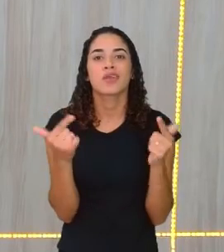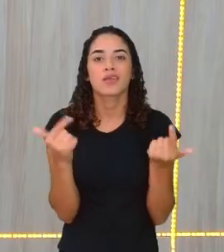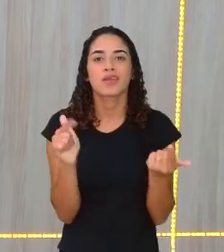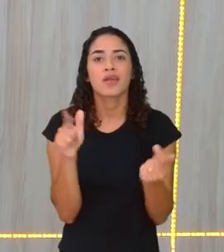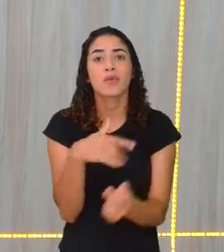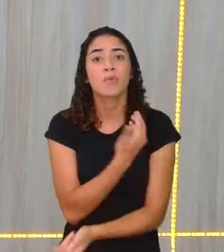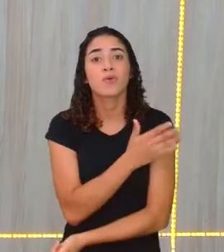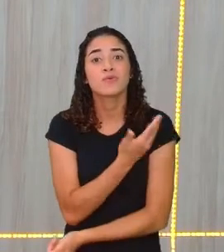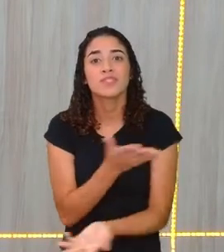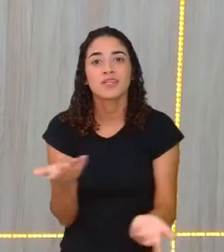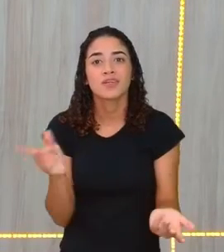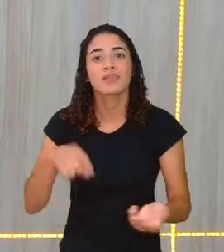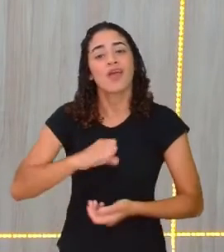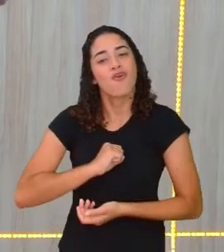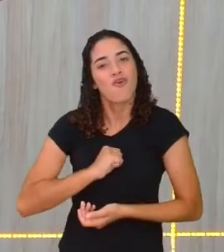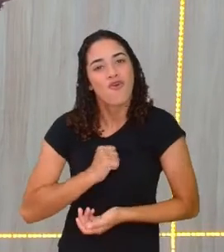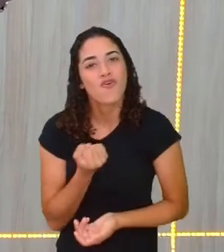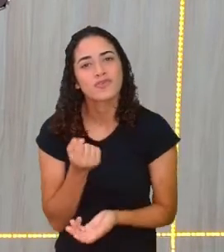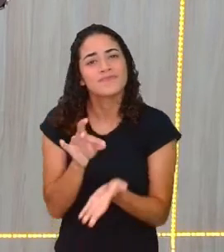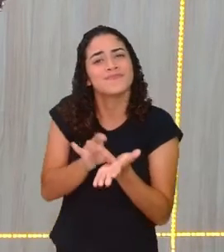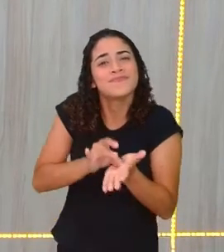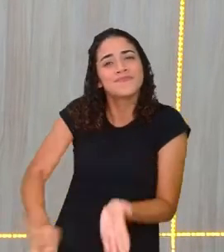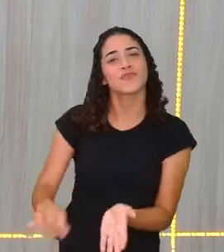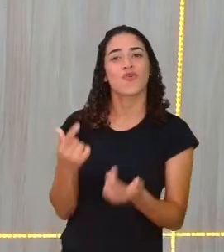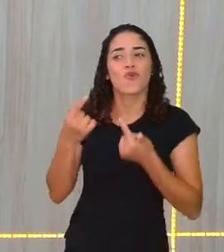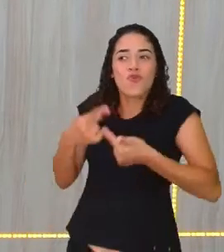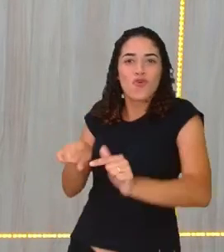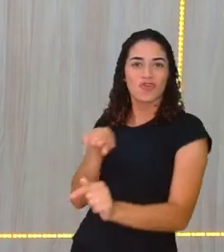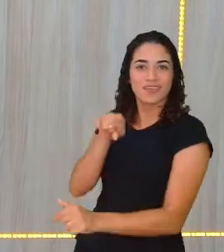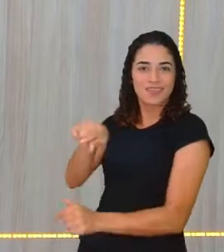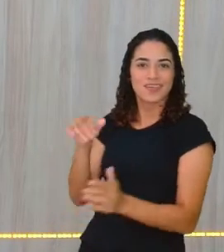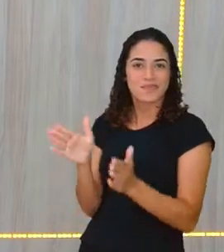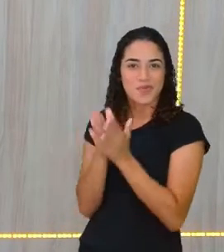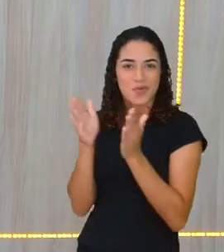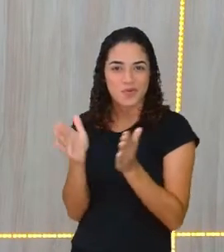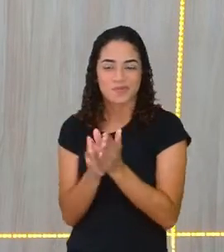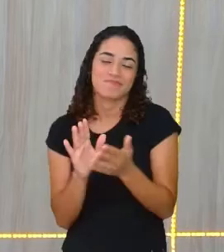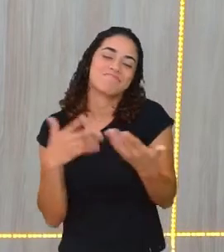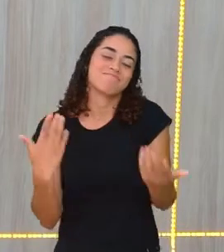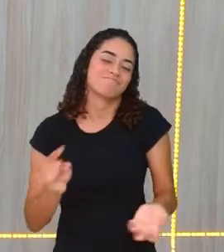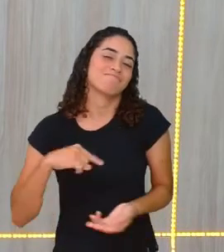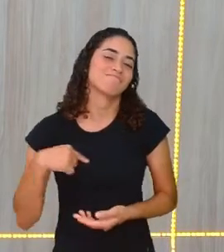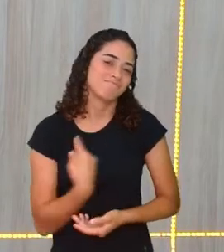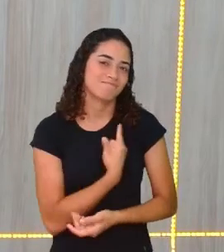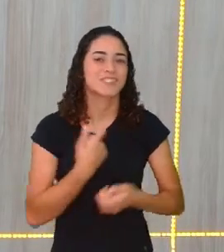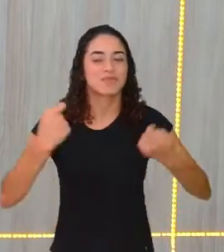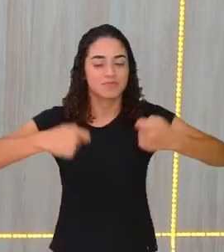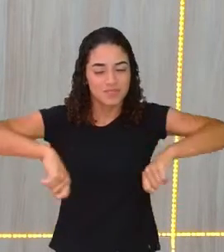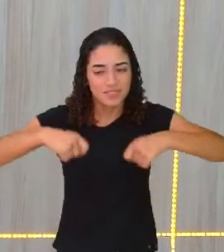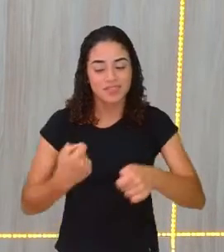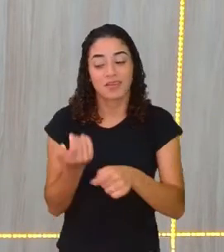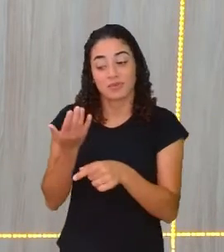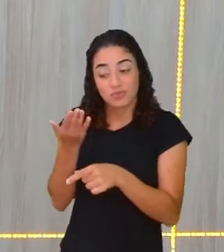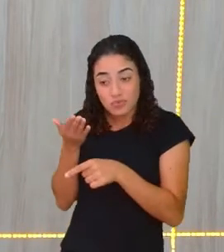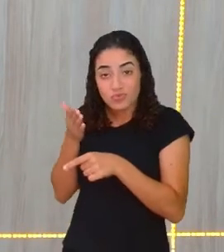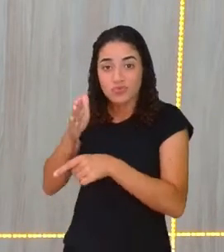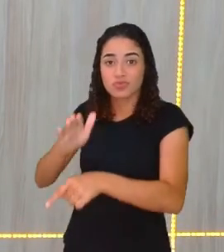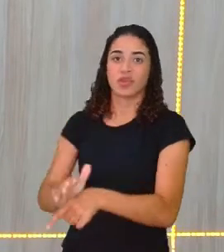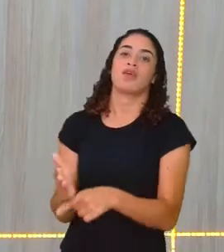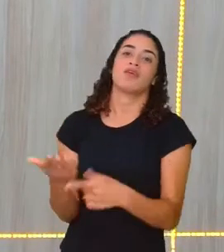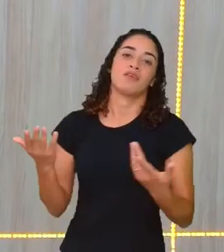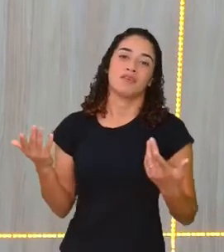Não é? É o ódio contra os pobres, não é? E aí nós precisamos resgatar ou